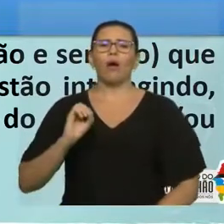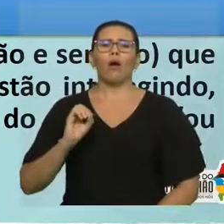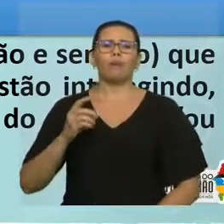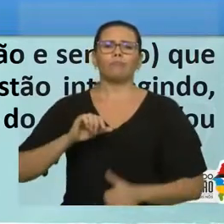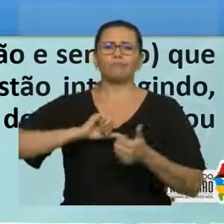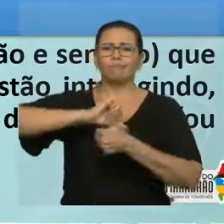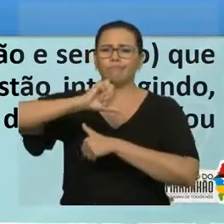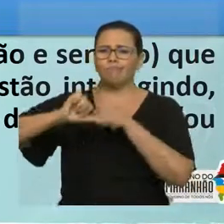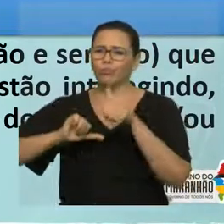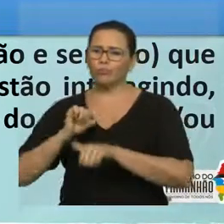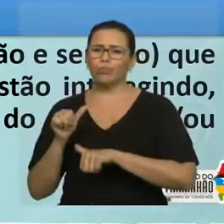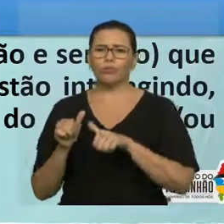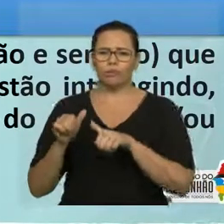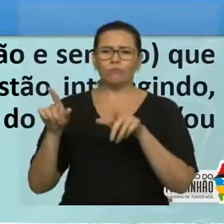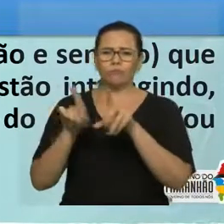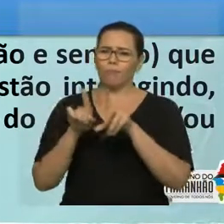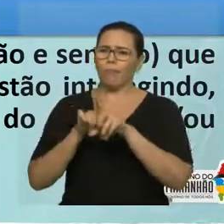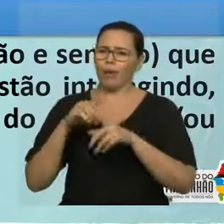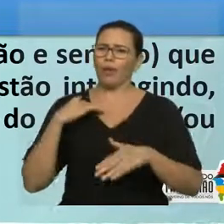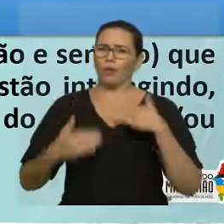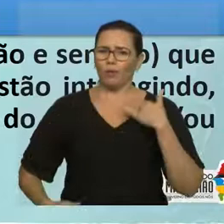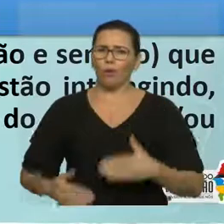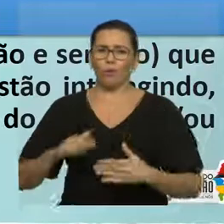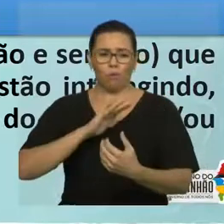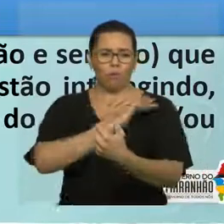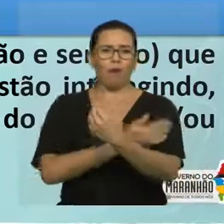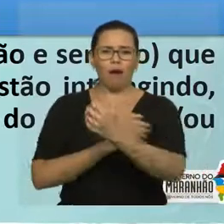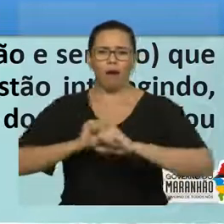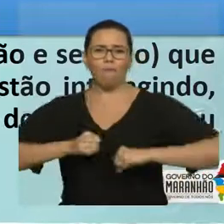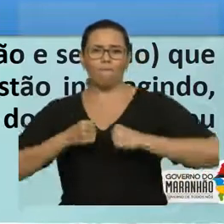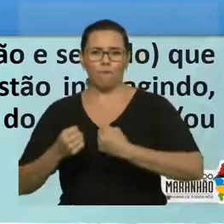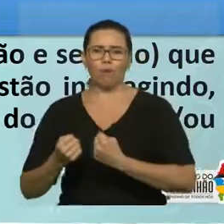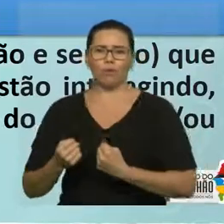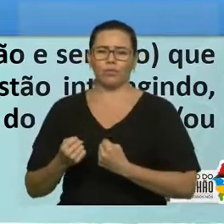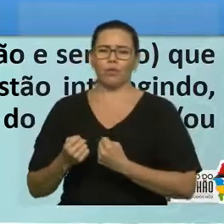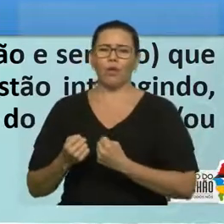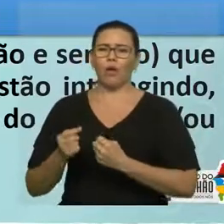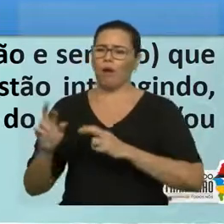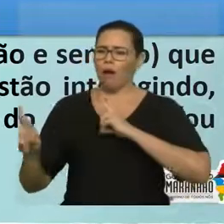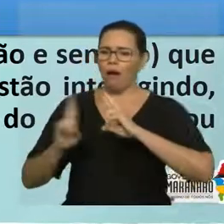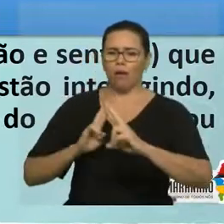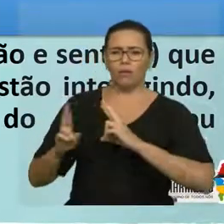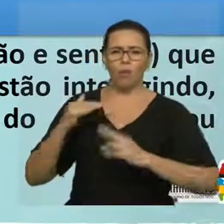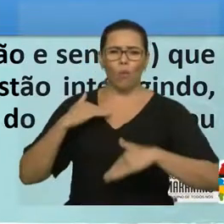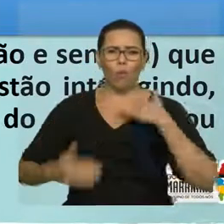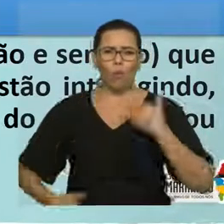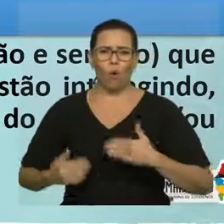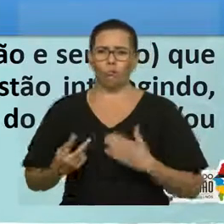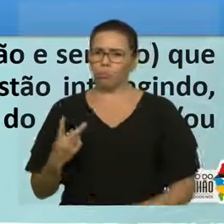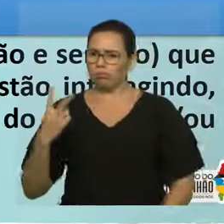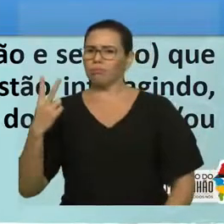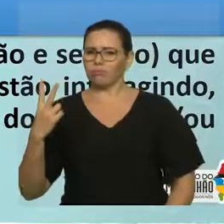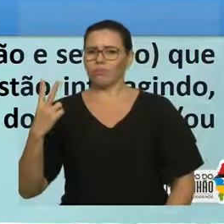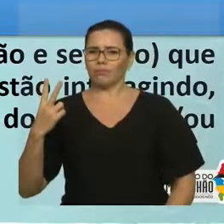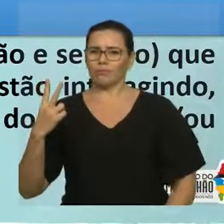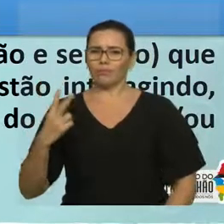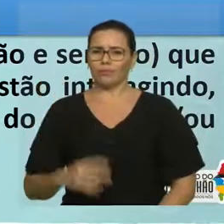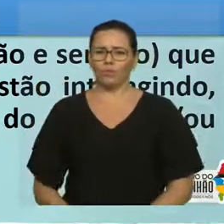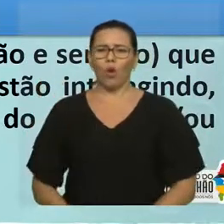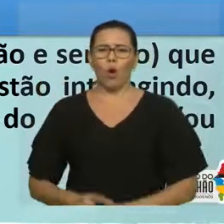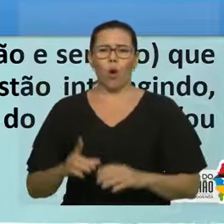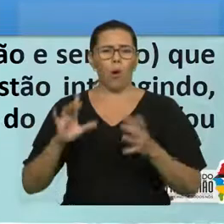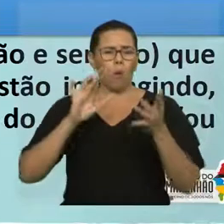corpo. E ou deformações. Então, força surge da interação entre dois corpos. Essa interação pode ser uma interação direta, com